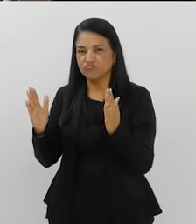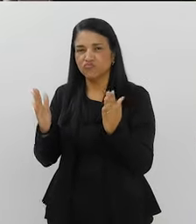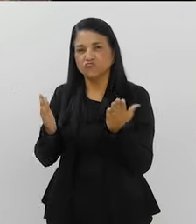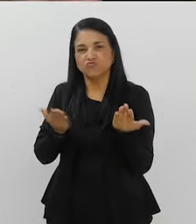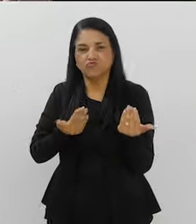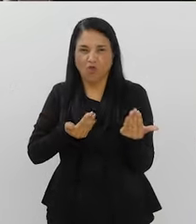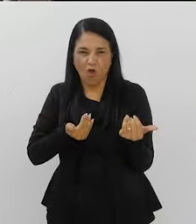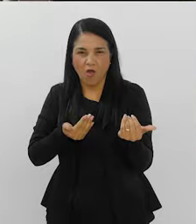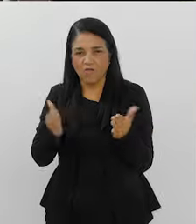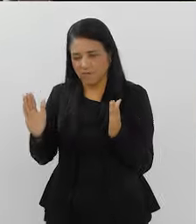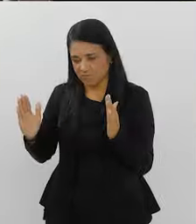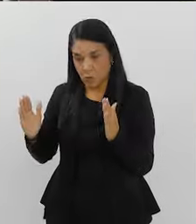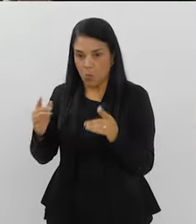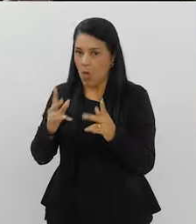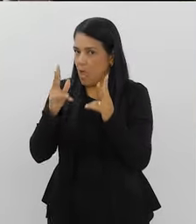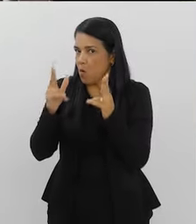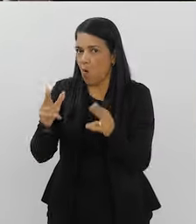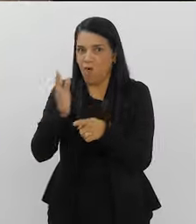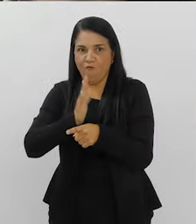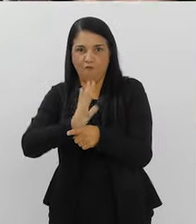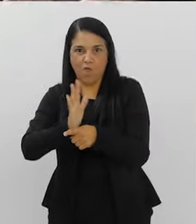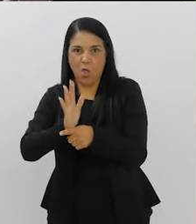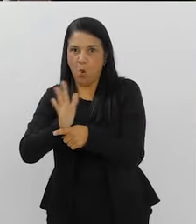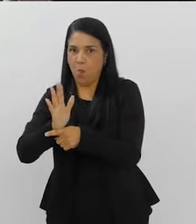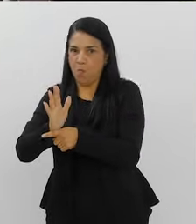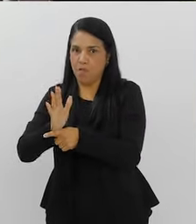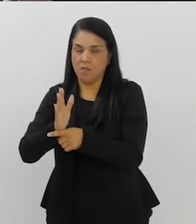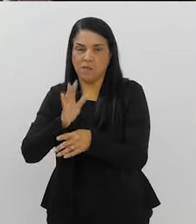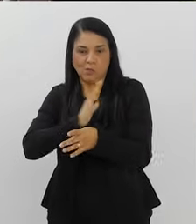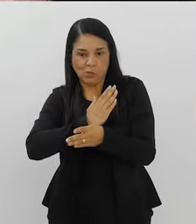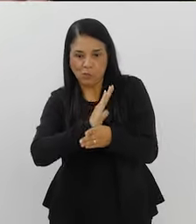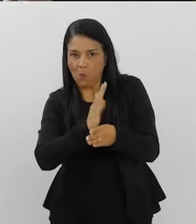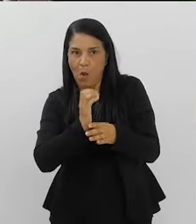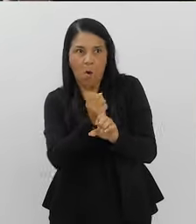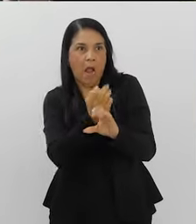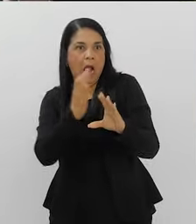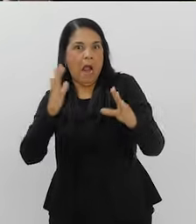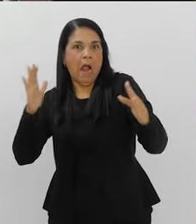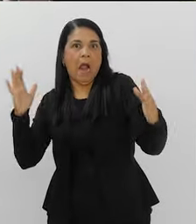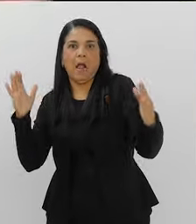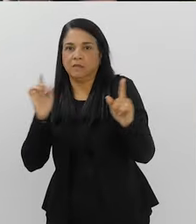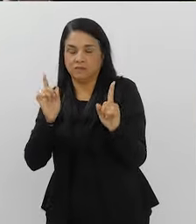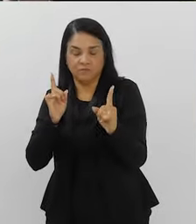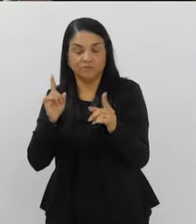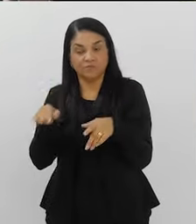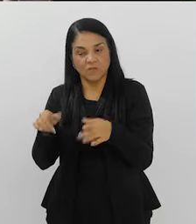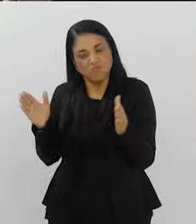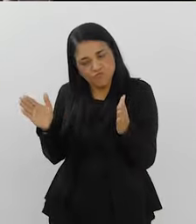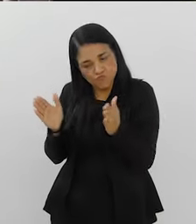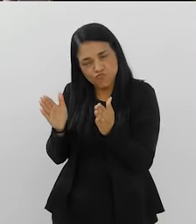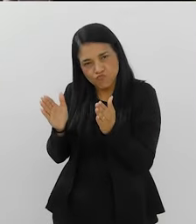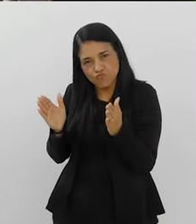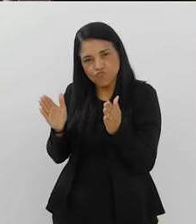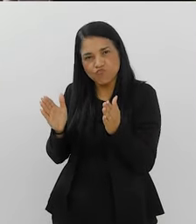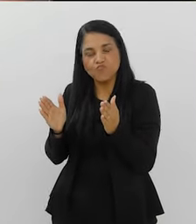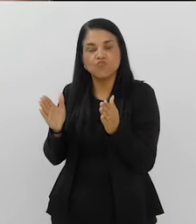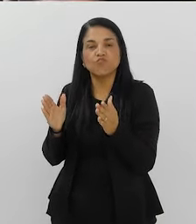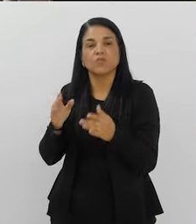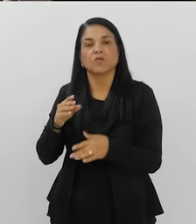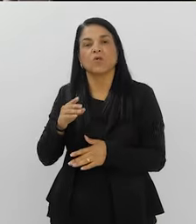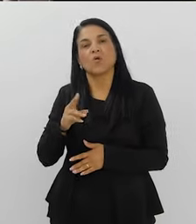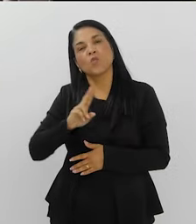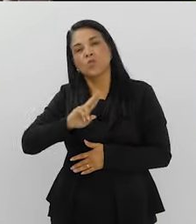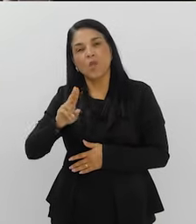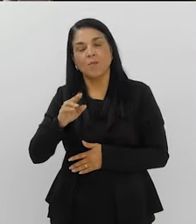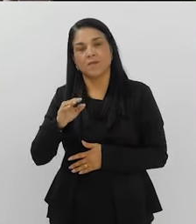é tão... Nesses tubarões que aparecem em filmes, Tubarão branco, né? É um tubarão menor, que é conhecido como cação também, e as pessoas